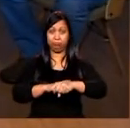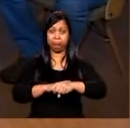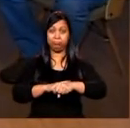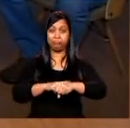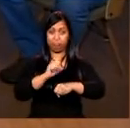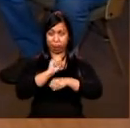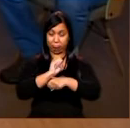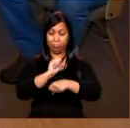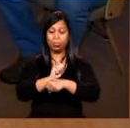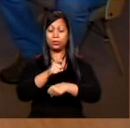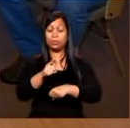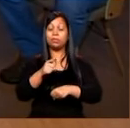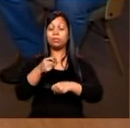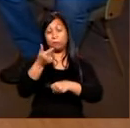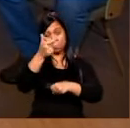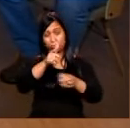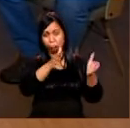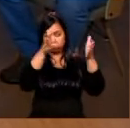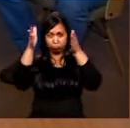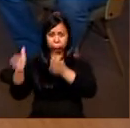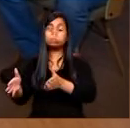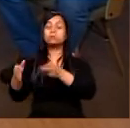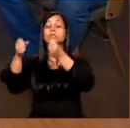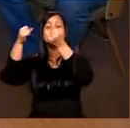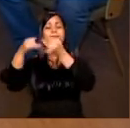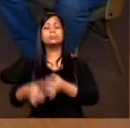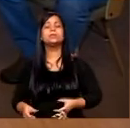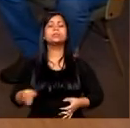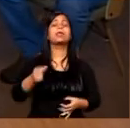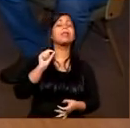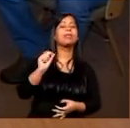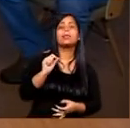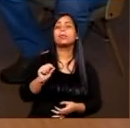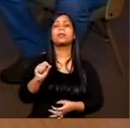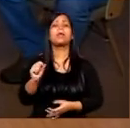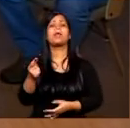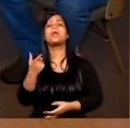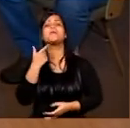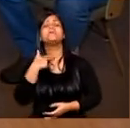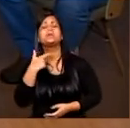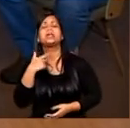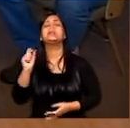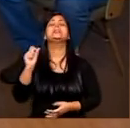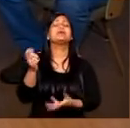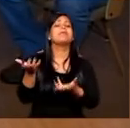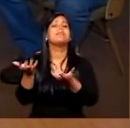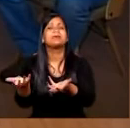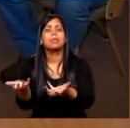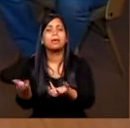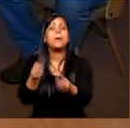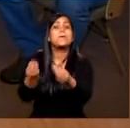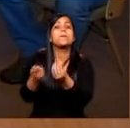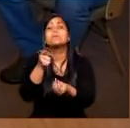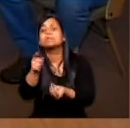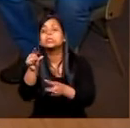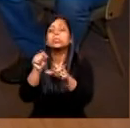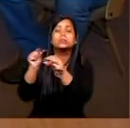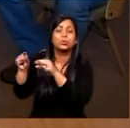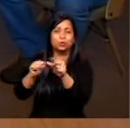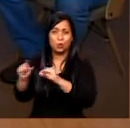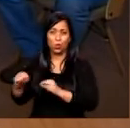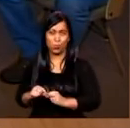aí, então, depois eu quero que vocês falem dessa questão da inscrição, quem se interessa, como é que faz, quem busca. E também como vocês